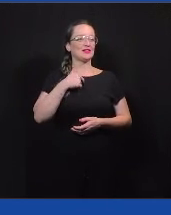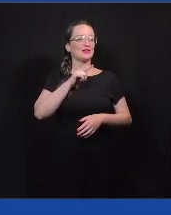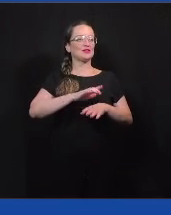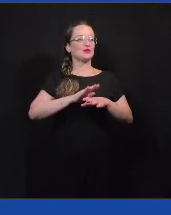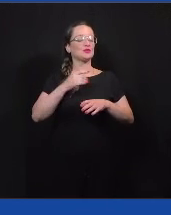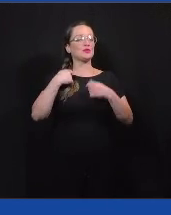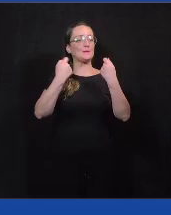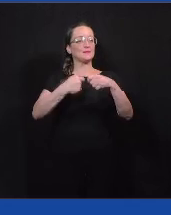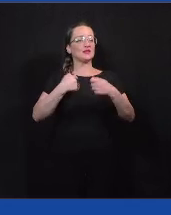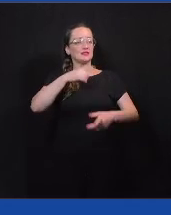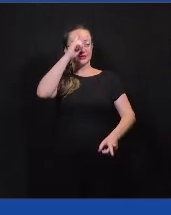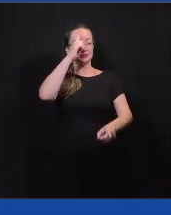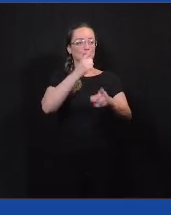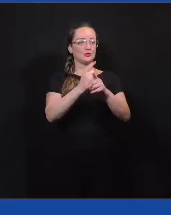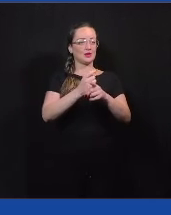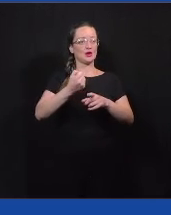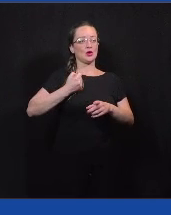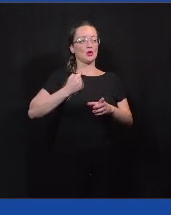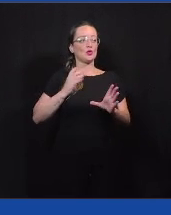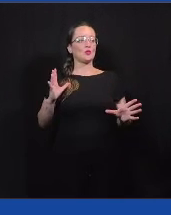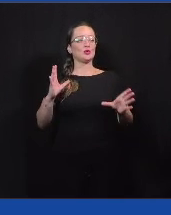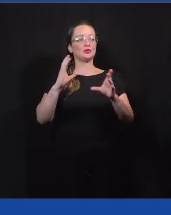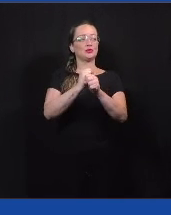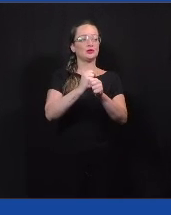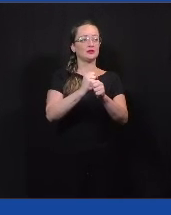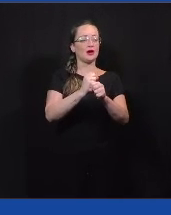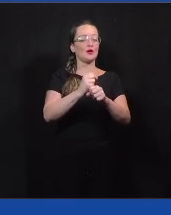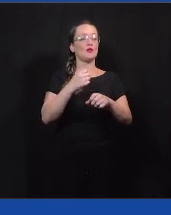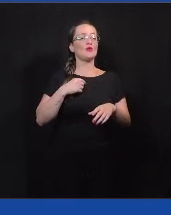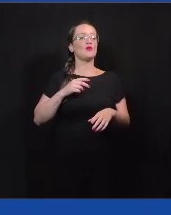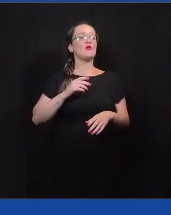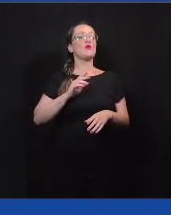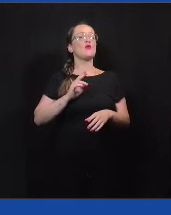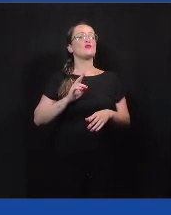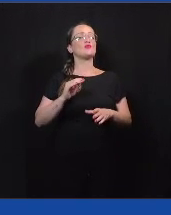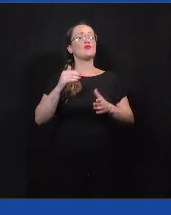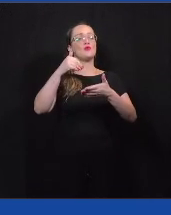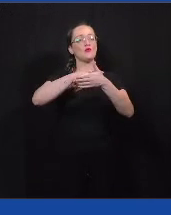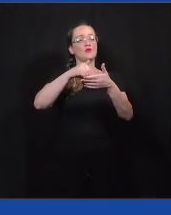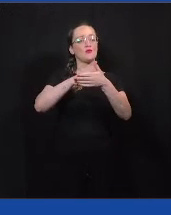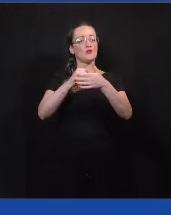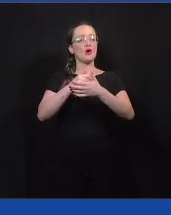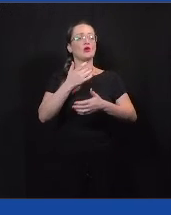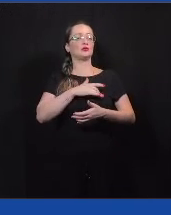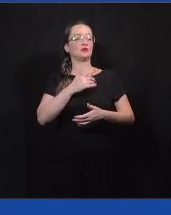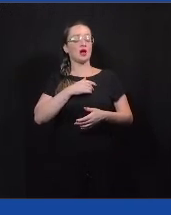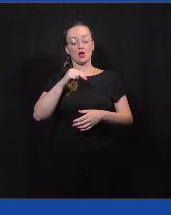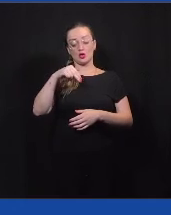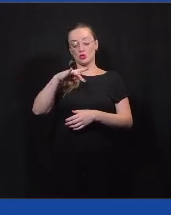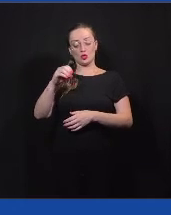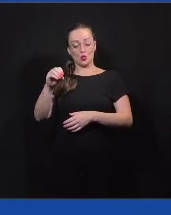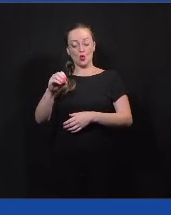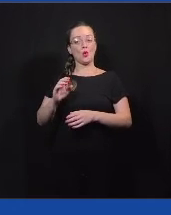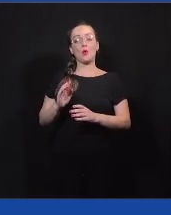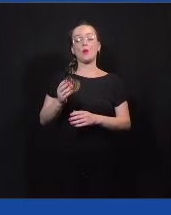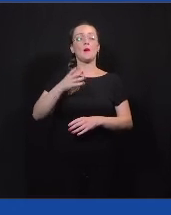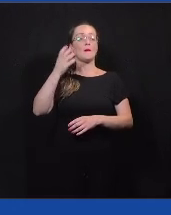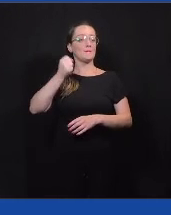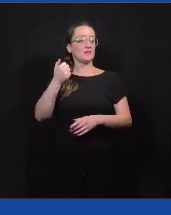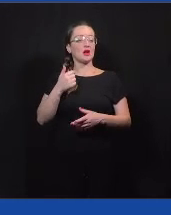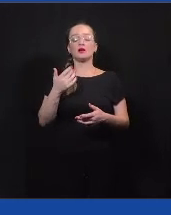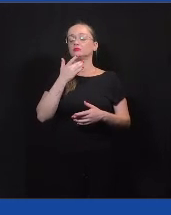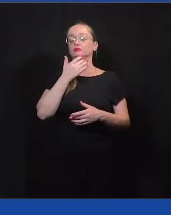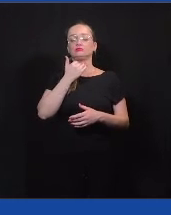descobrir. O número total de votos válidos, né, então não adianta os votos nulos, os votos em branco, os votos